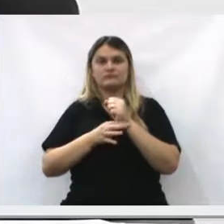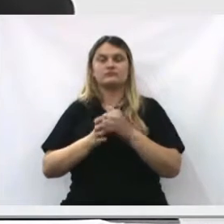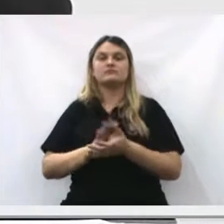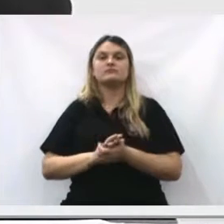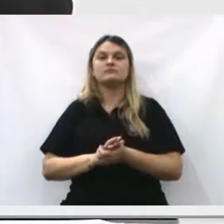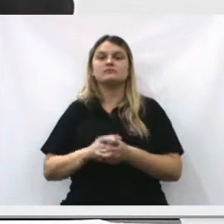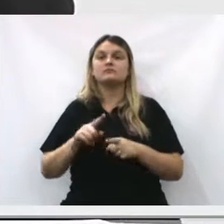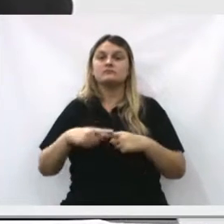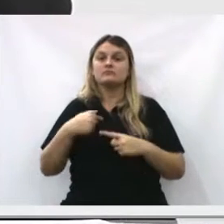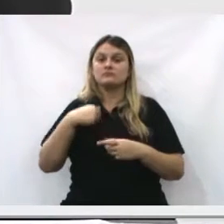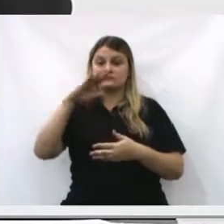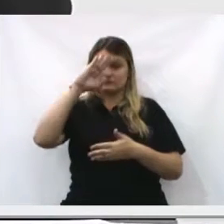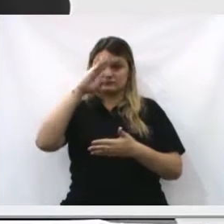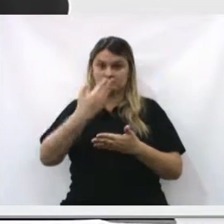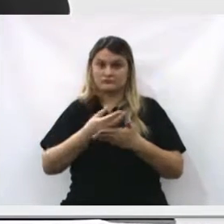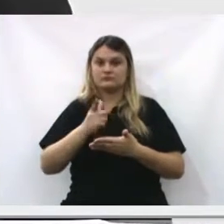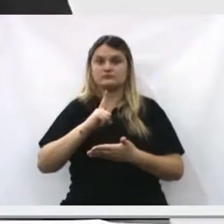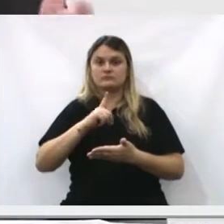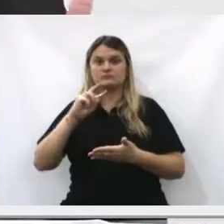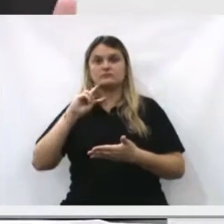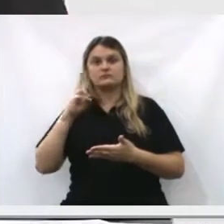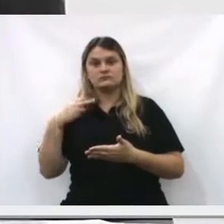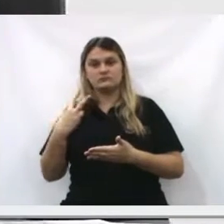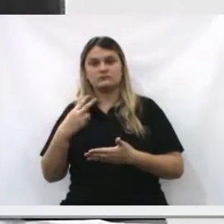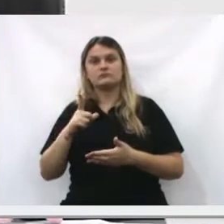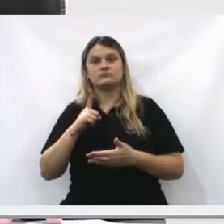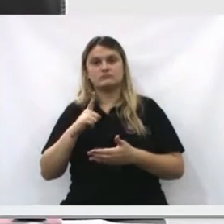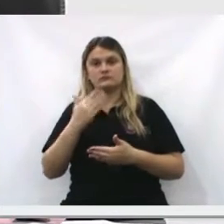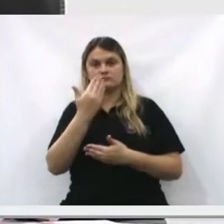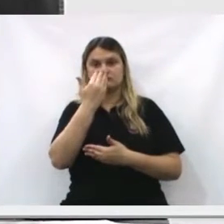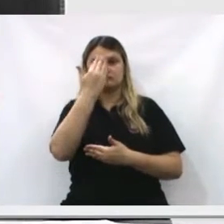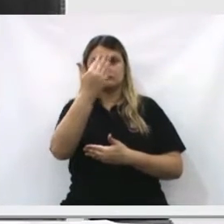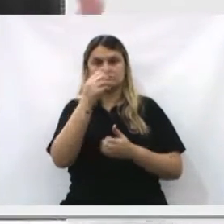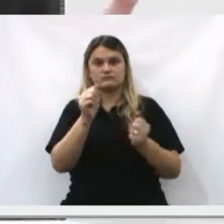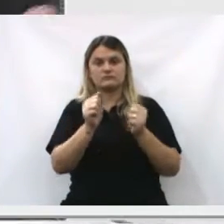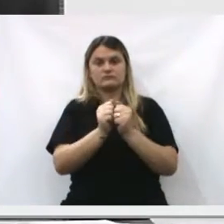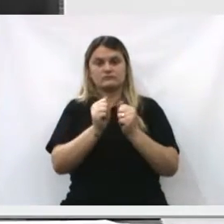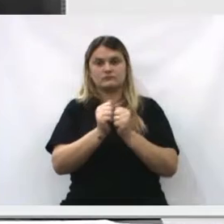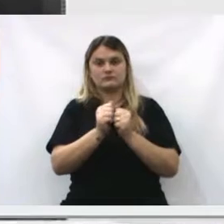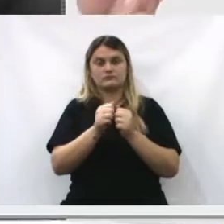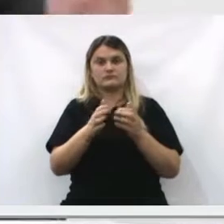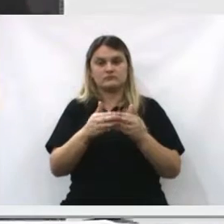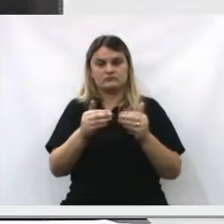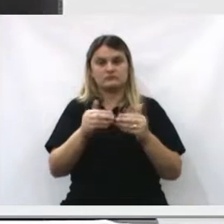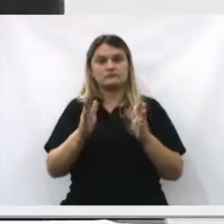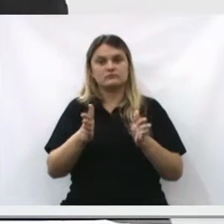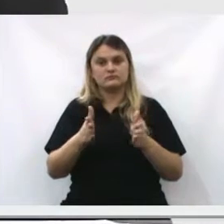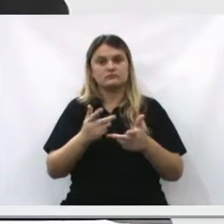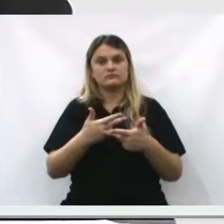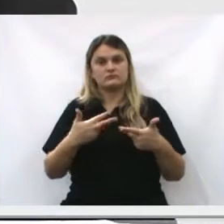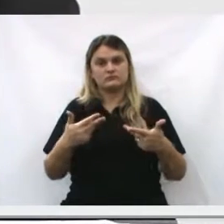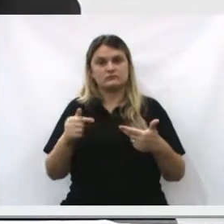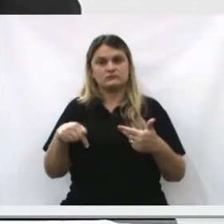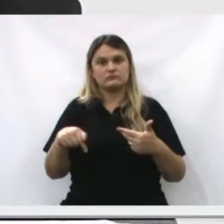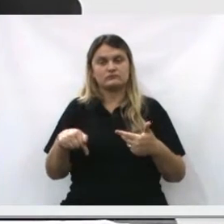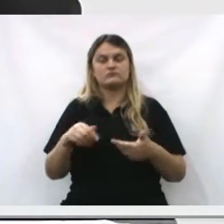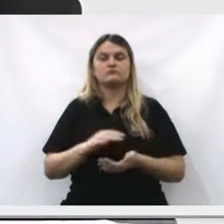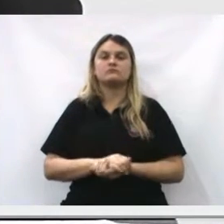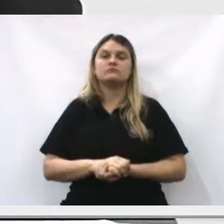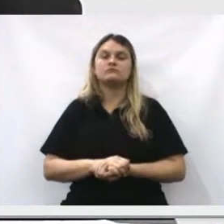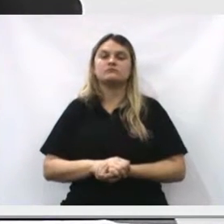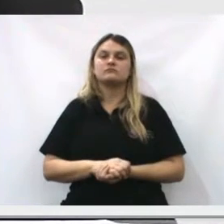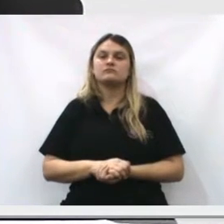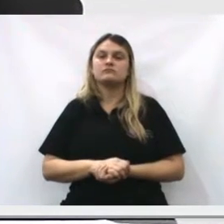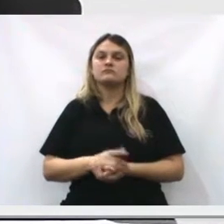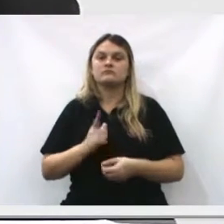segurança, mas eu acredito que vai ter vereadores que vão estar à frente, junto, inclusive, foi feito o requerimento,